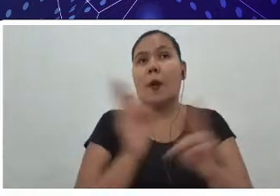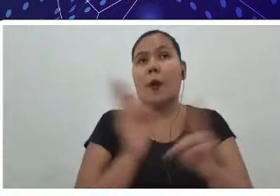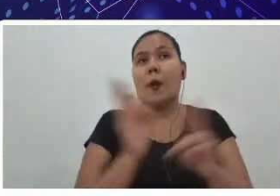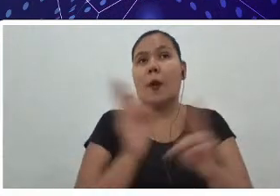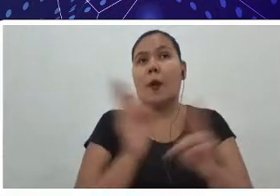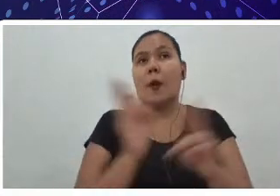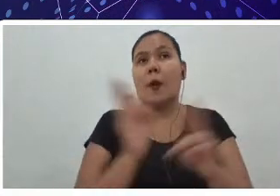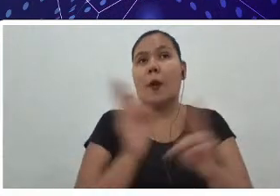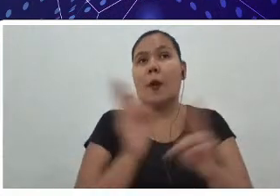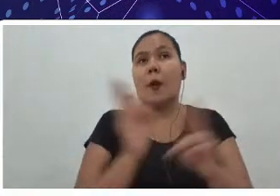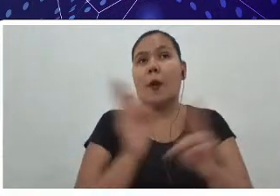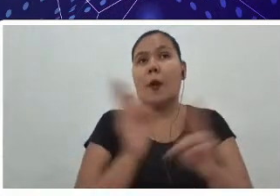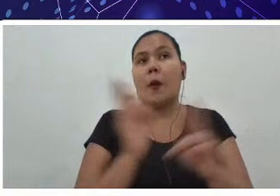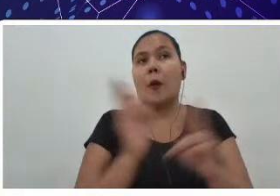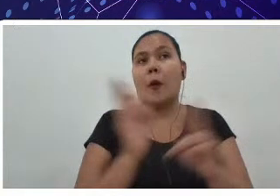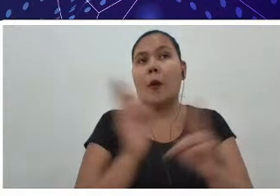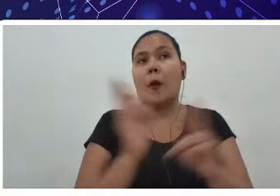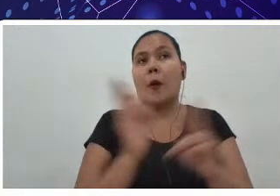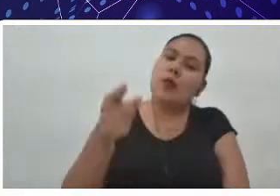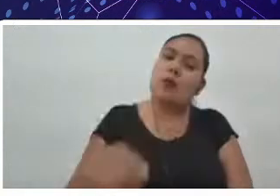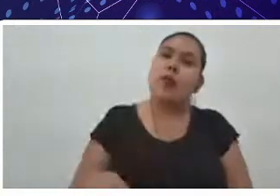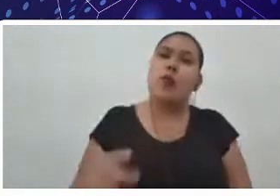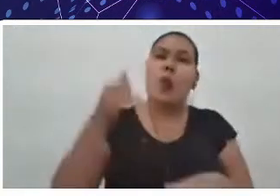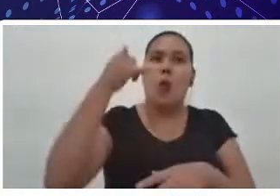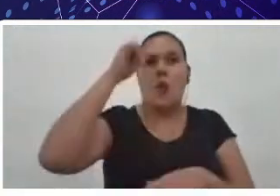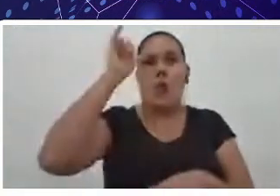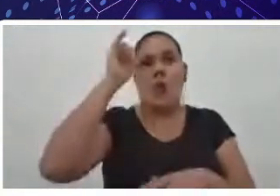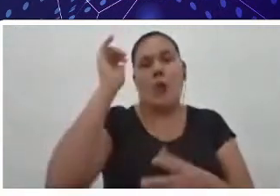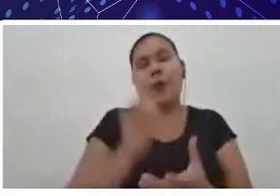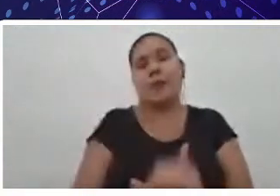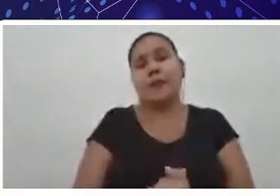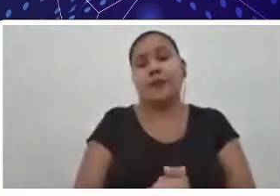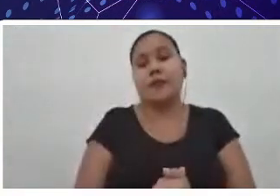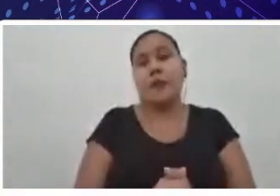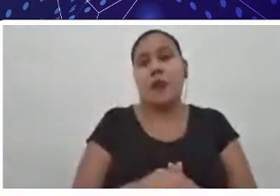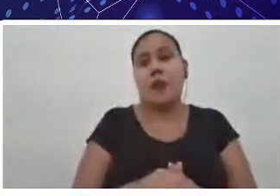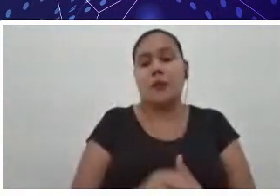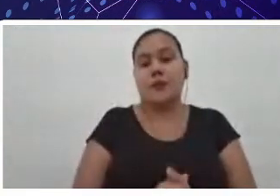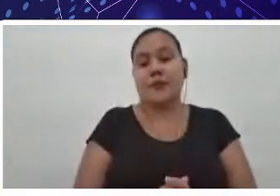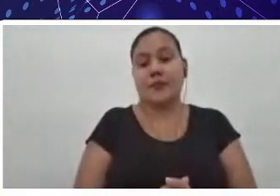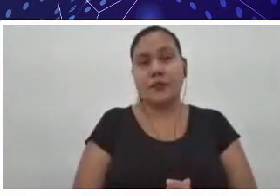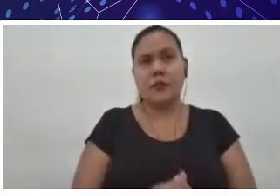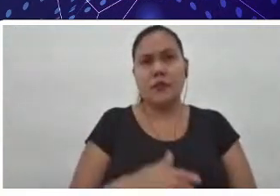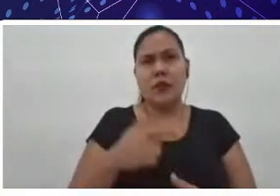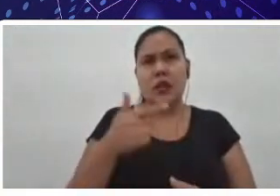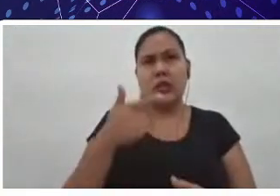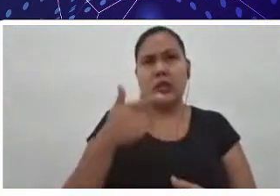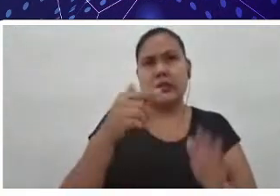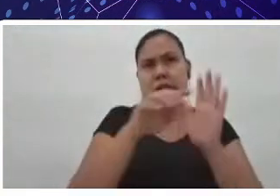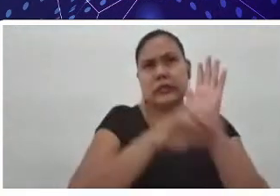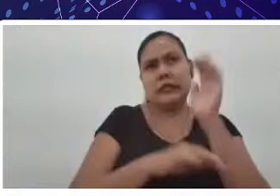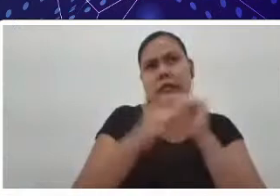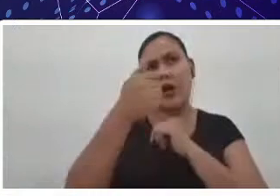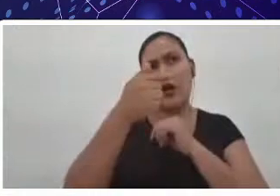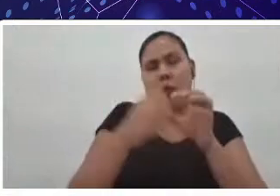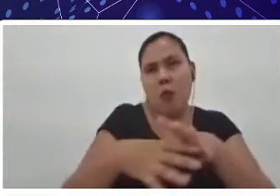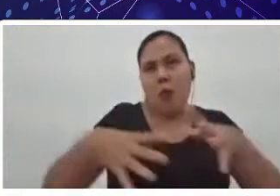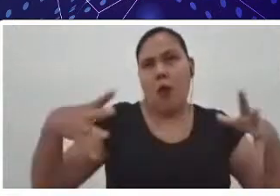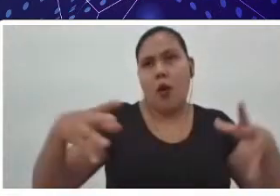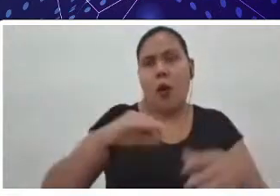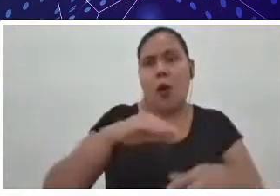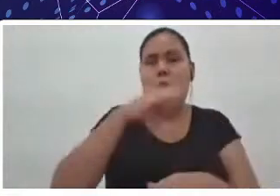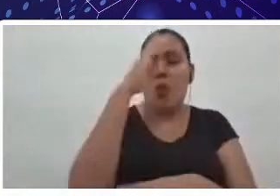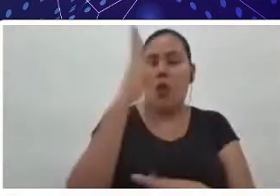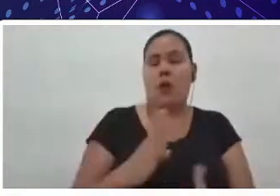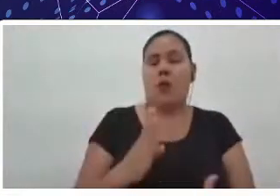distribuídos em nosso estado, sendo o sétimo maior rebanho nacional, contando com 17 frigoríficos, com